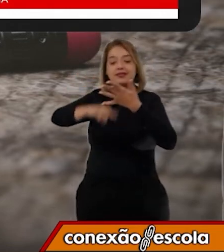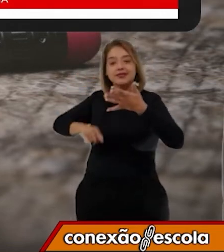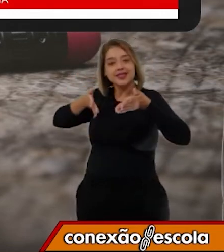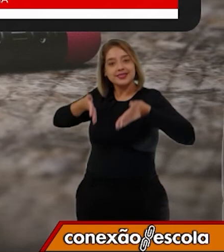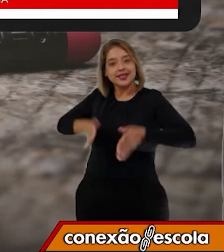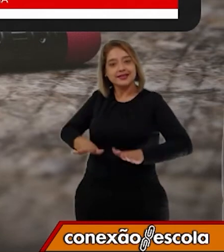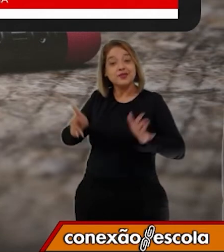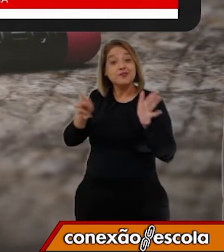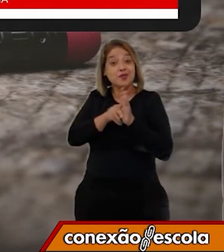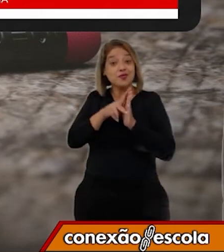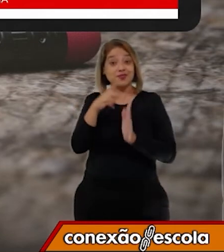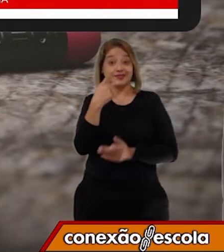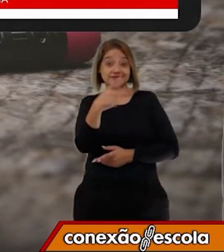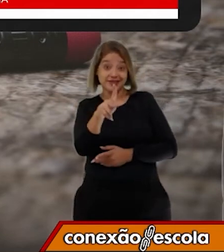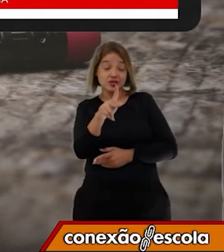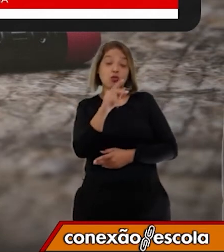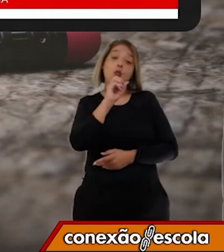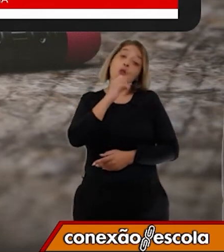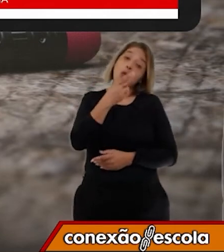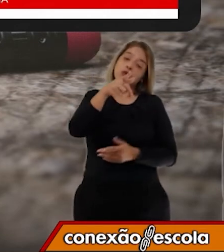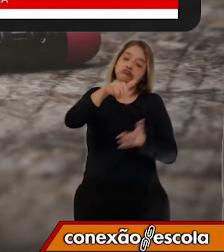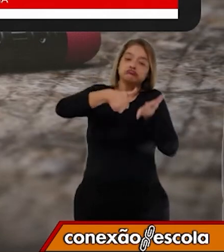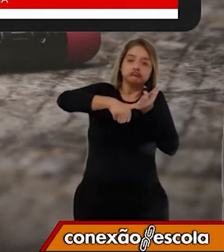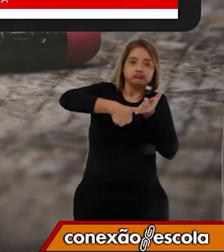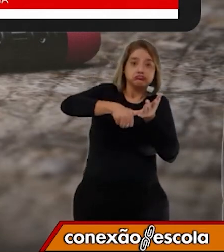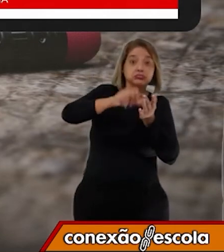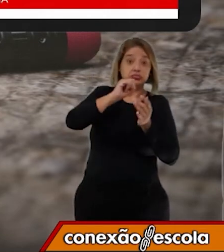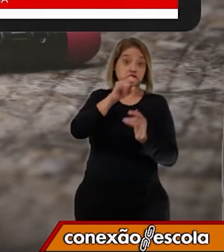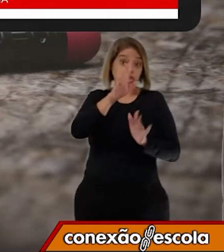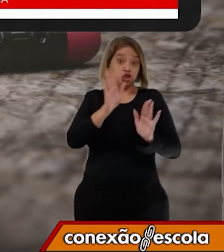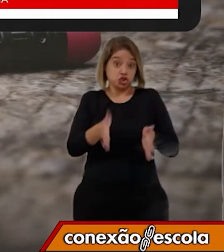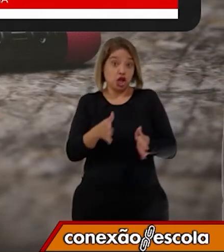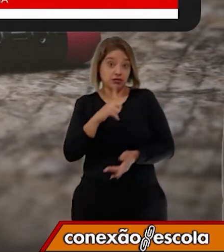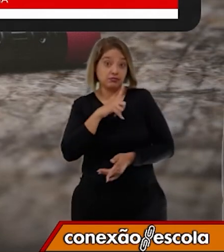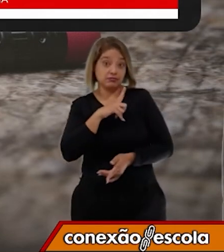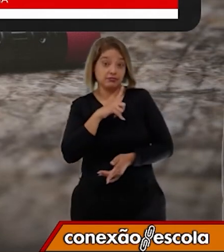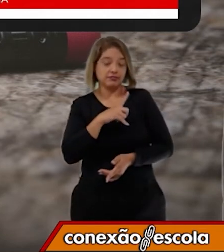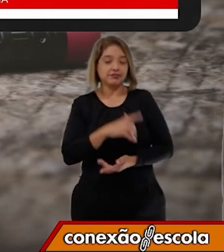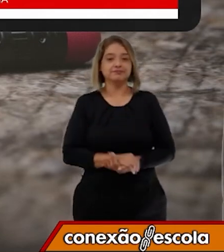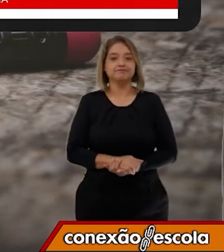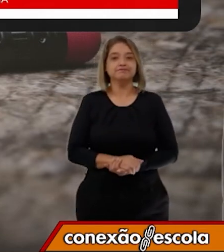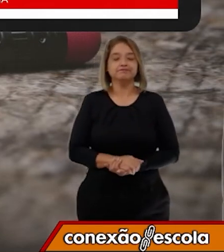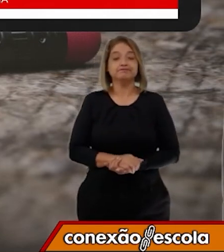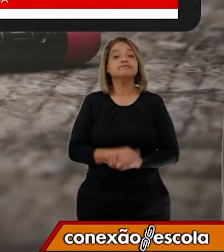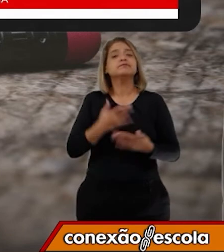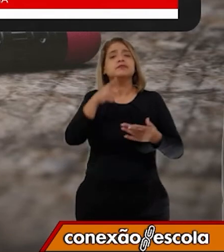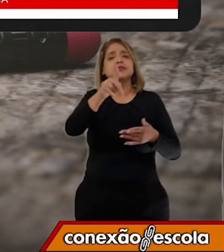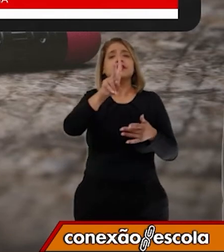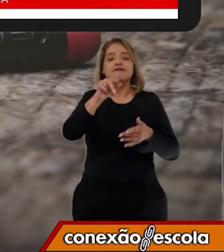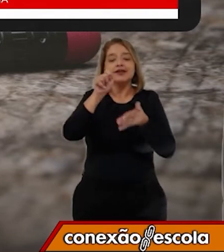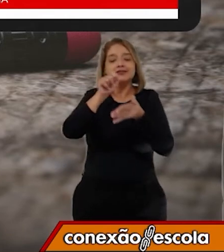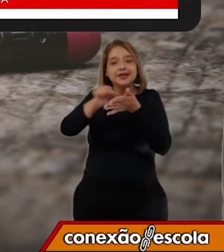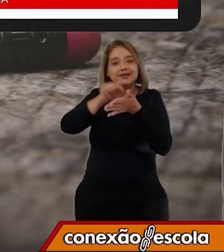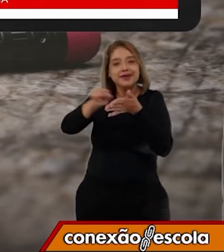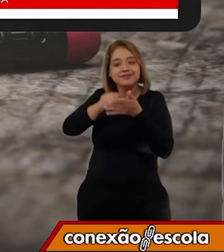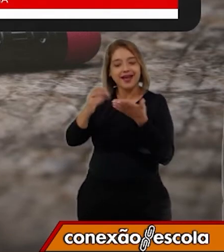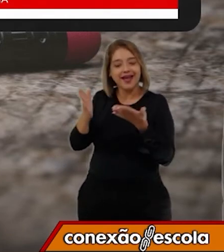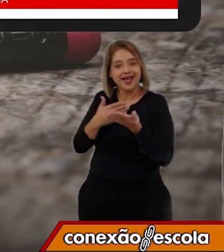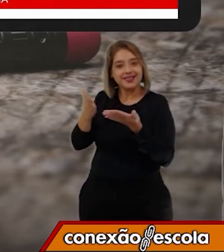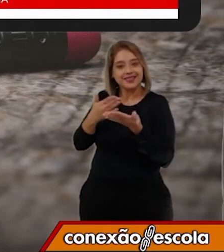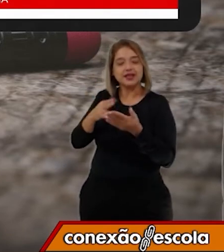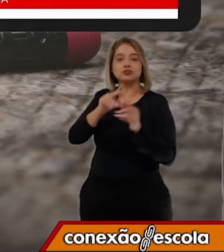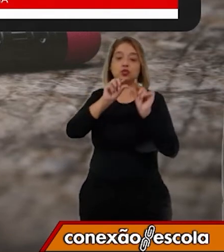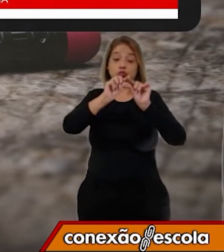sua ou sua carteira de identidade, se você já tiver uma. E você vai anotar no seu caderno